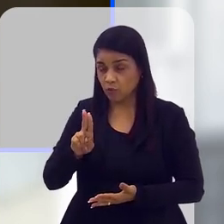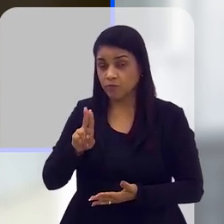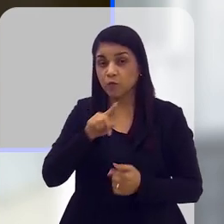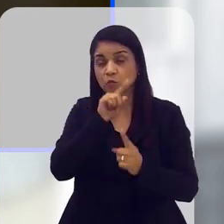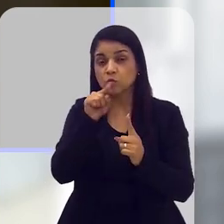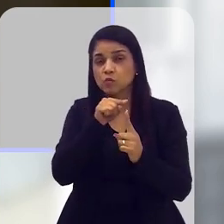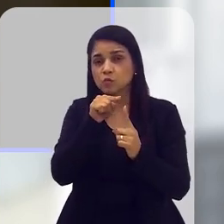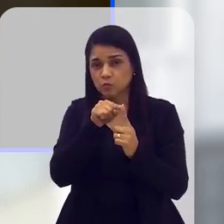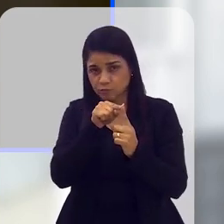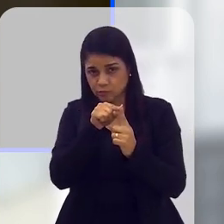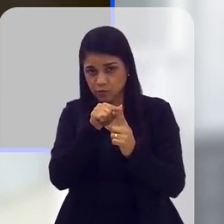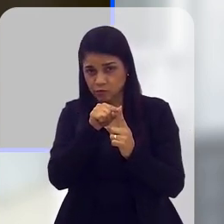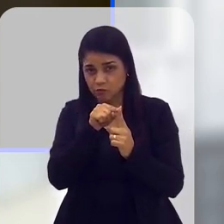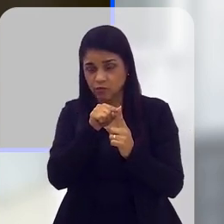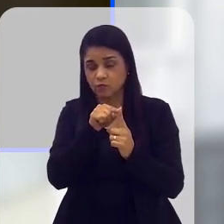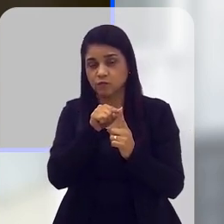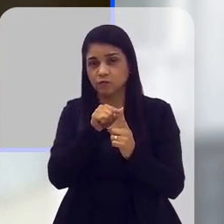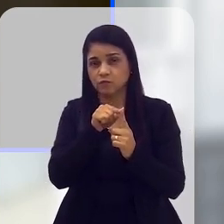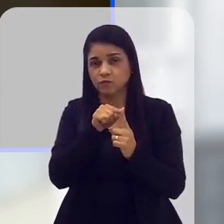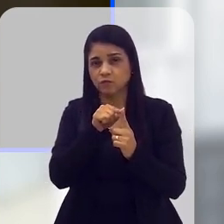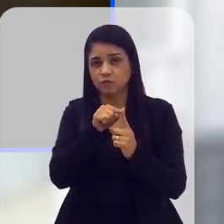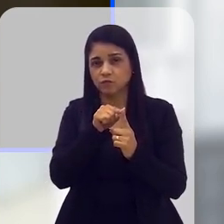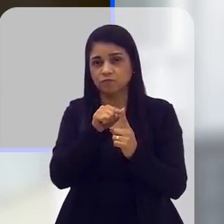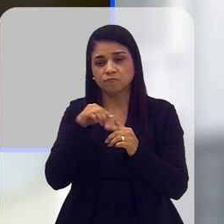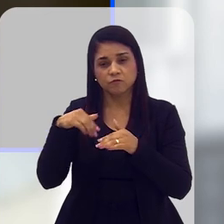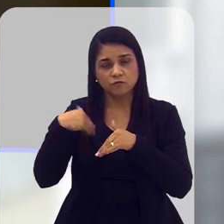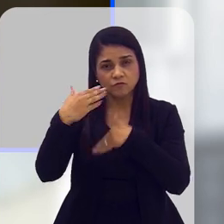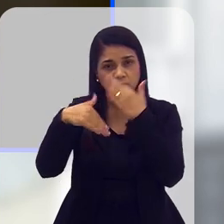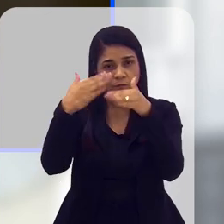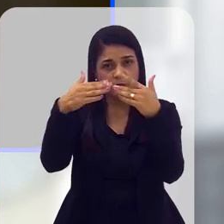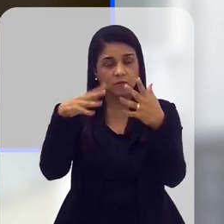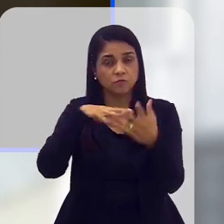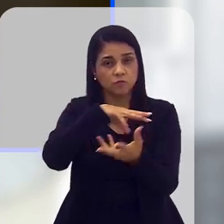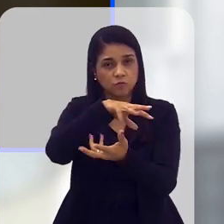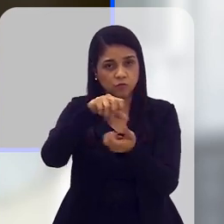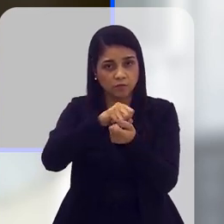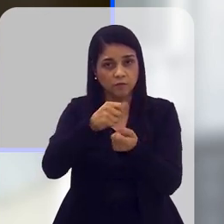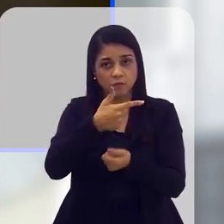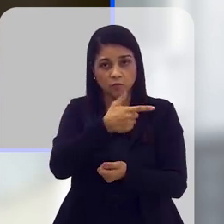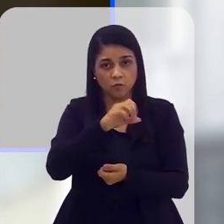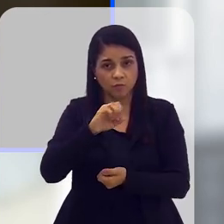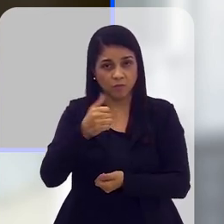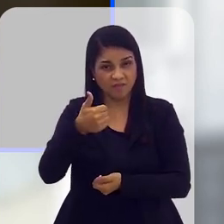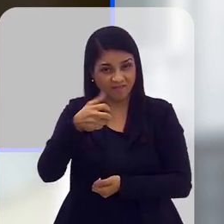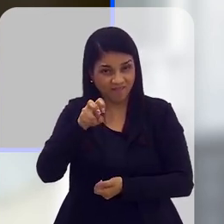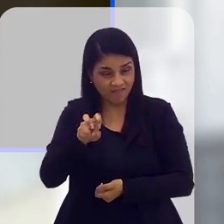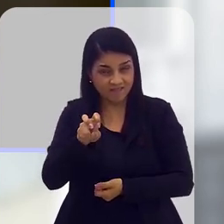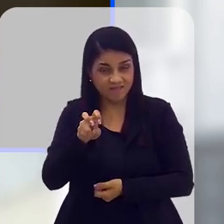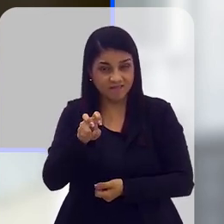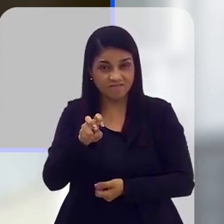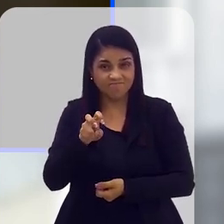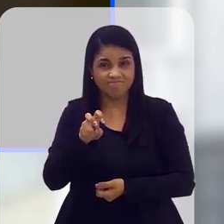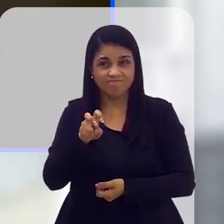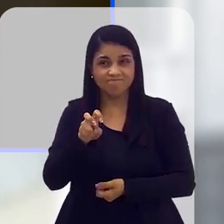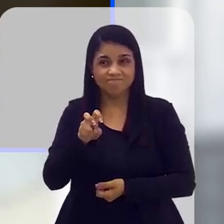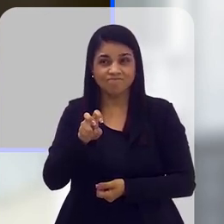ONU, né, os objetivos do desenvolvimento sustentável de 2015,